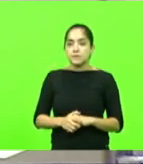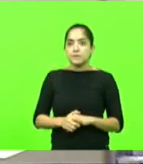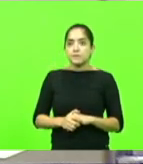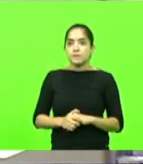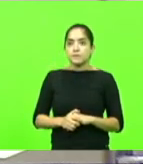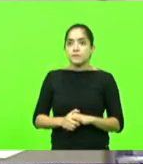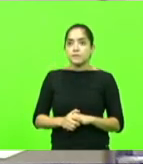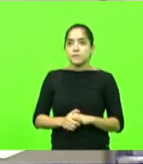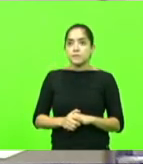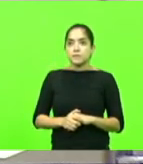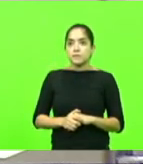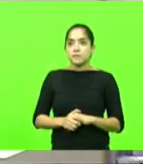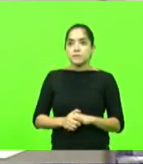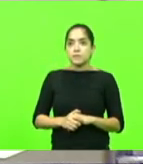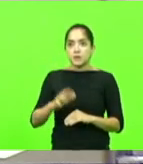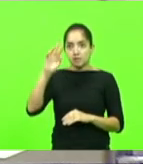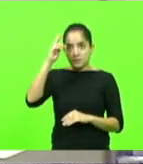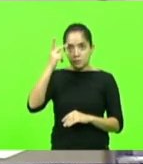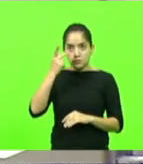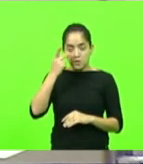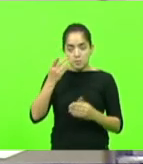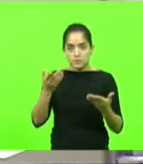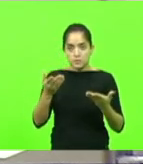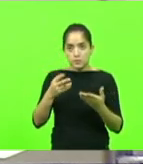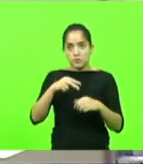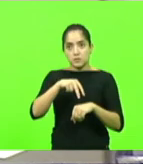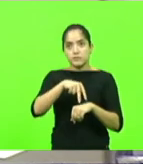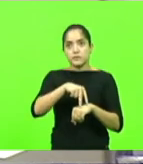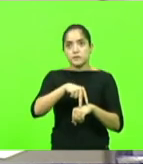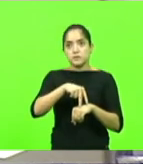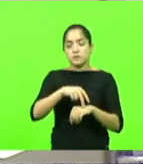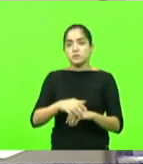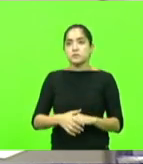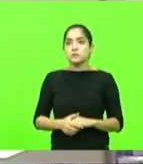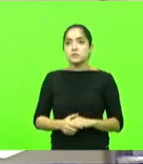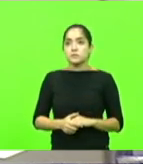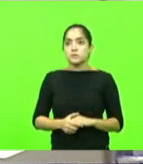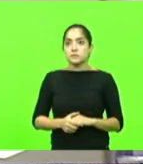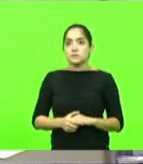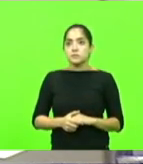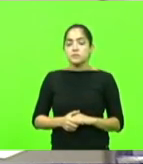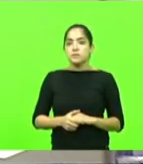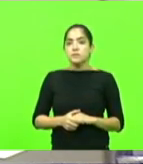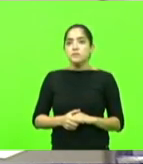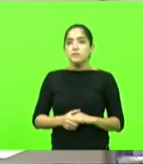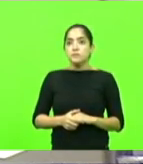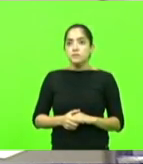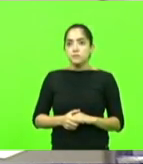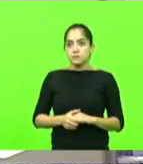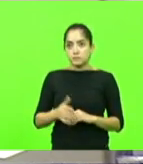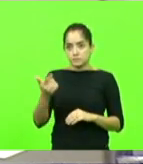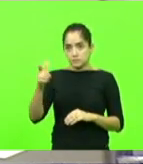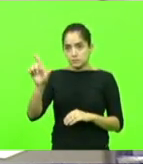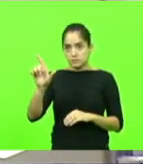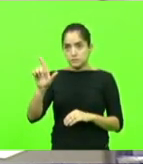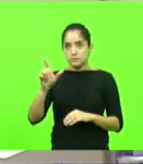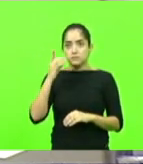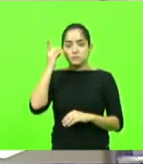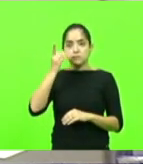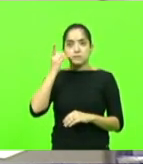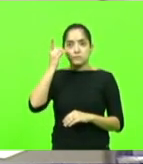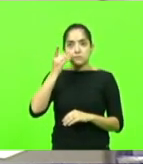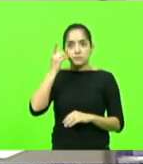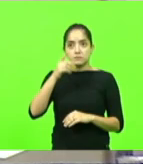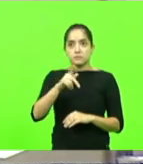Milton Robson se fará o uso da palavra no horário do partido, não. Próximo bloco,